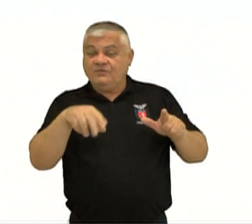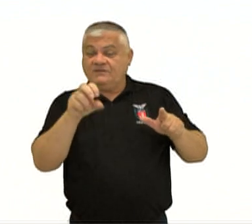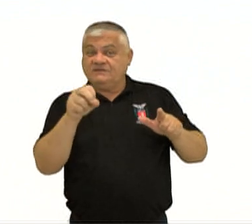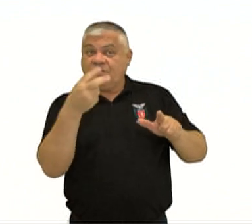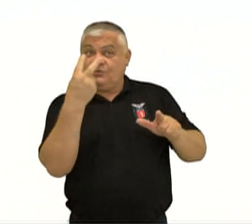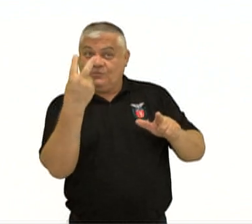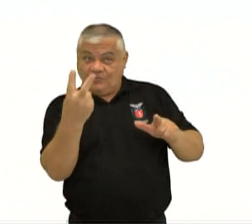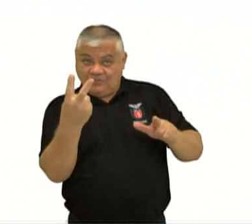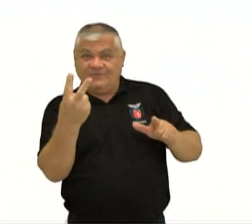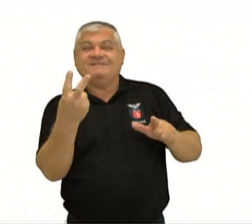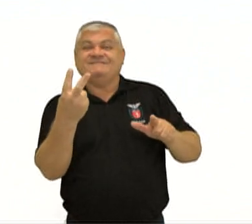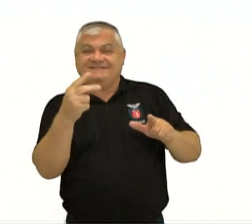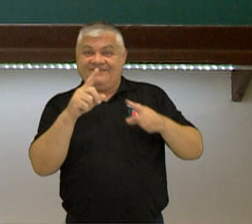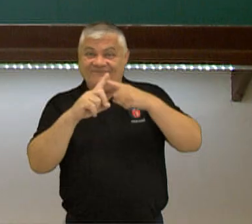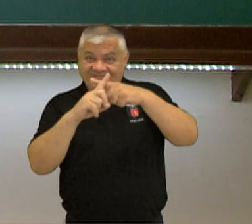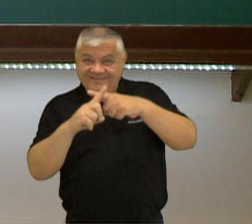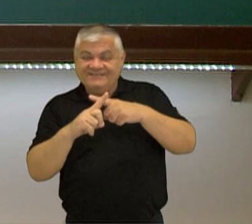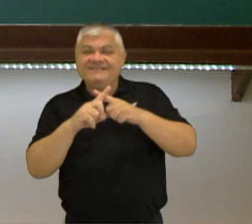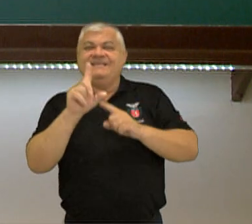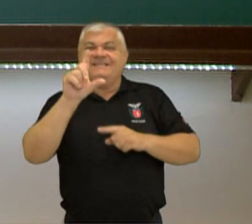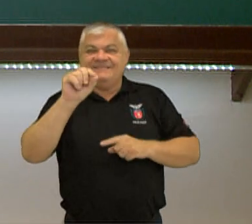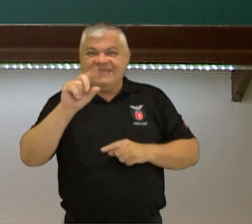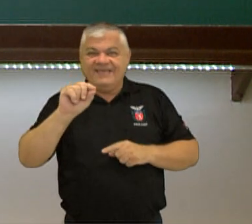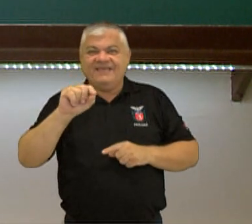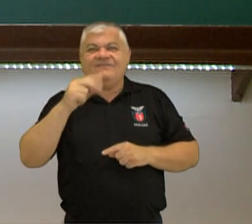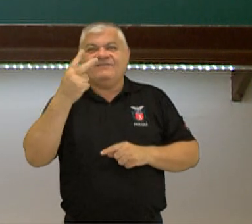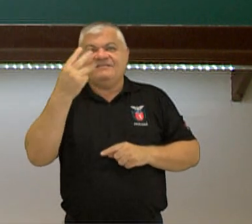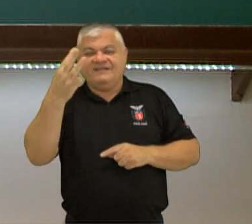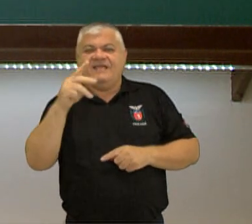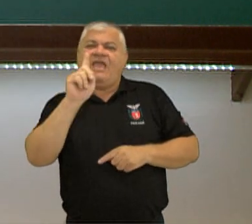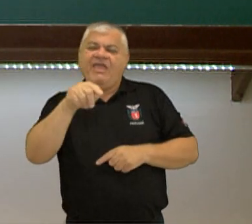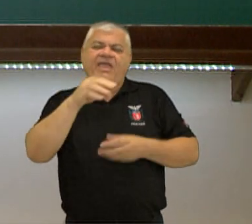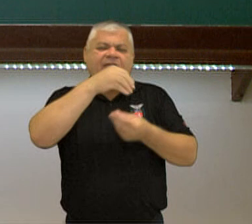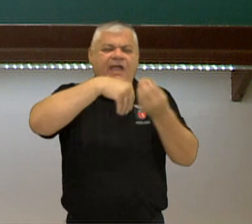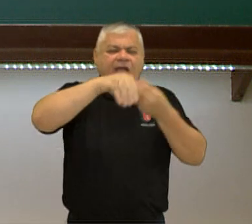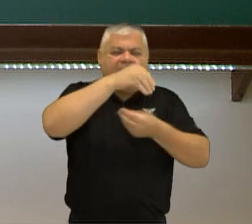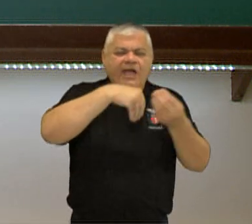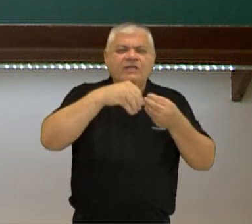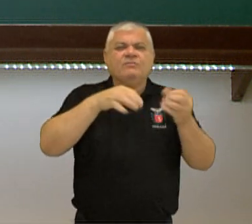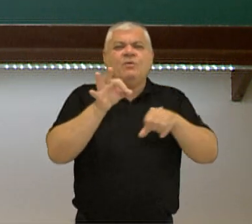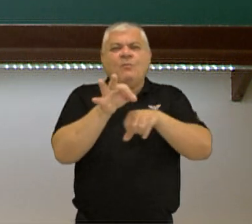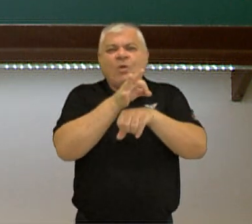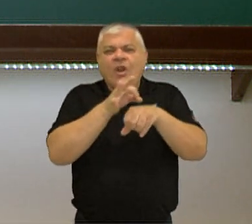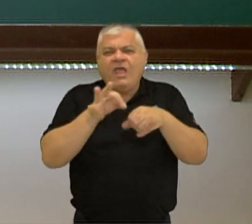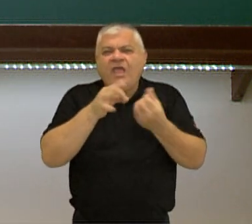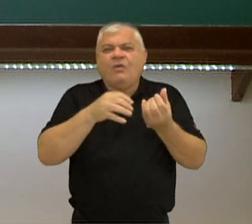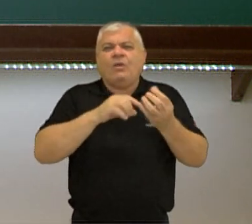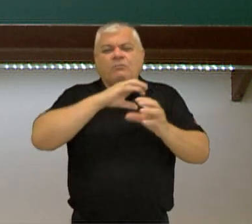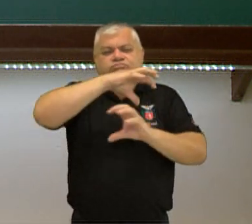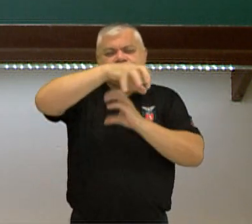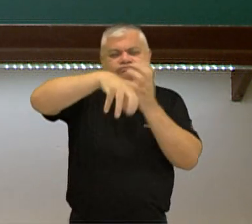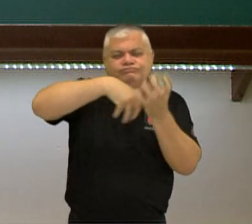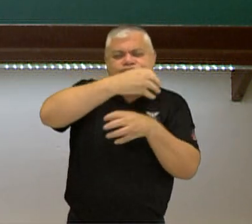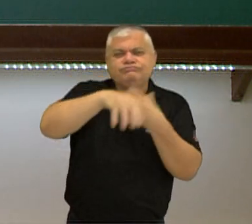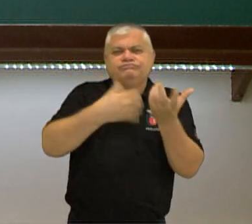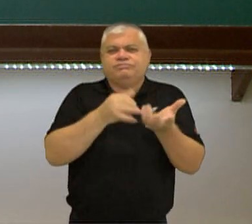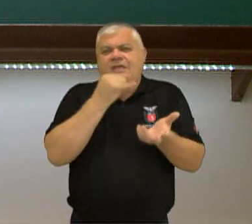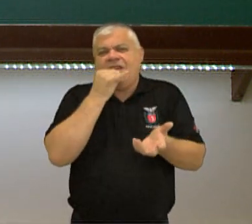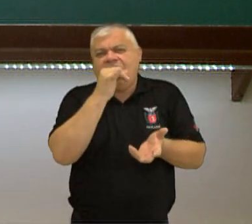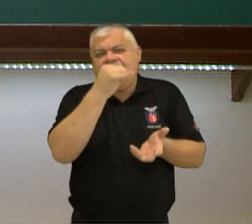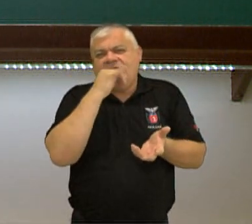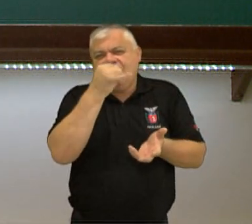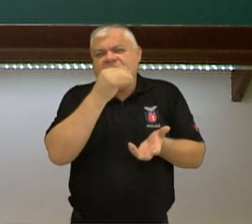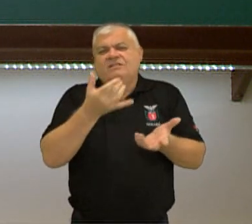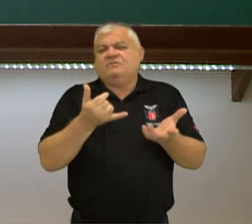Essas entidades podem ser átomo, molécula, íon, tá? Elétron, enfim. E ainda, se a